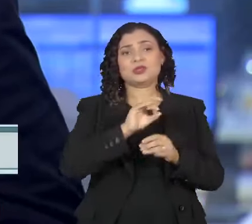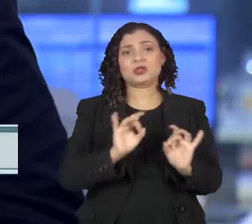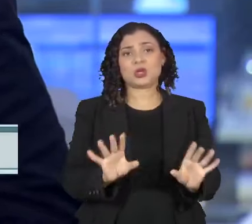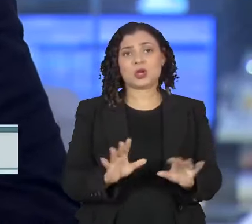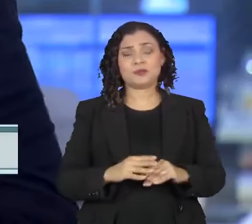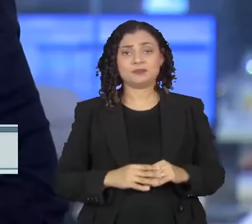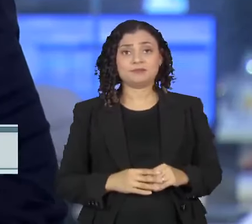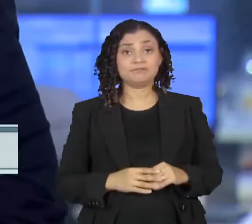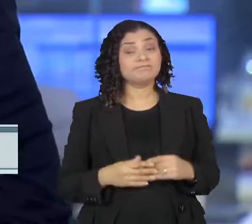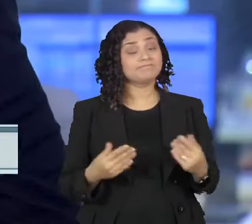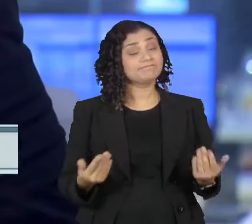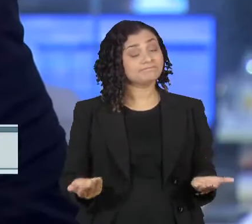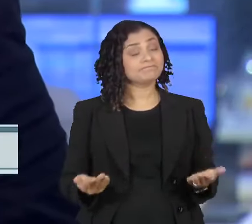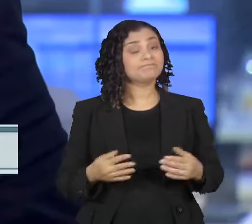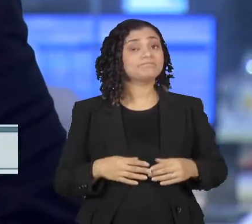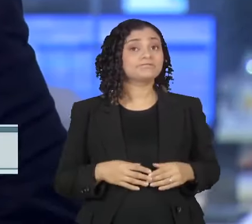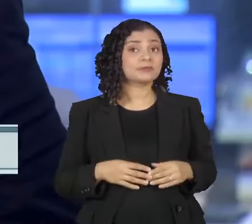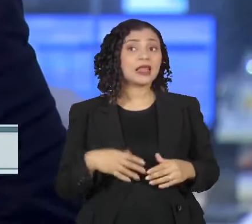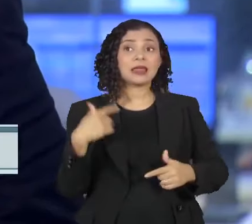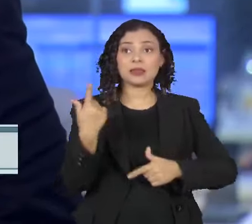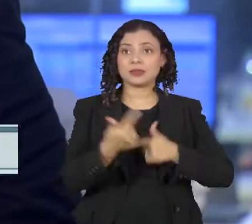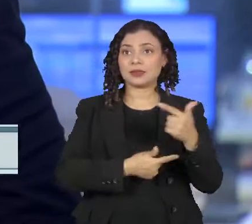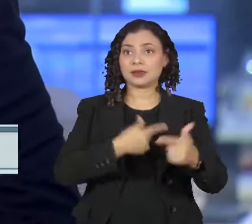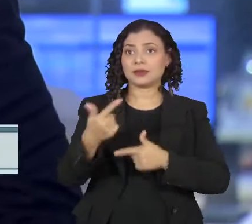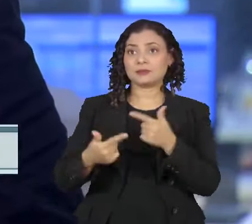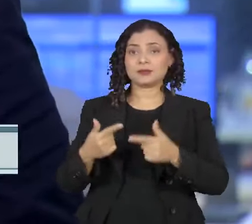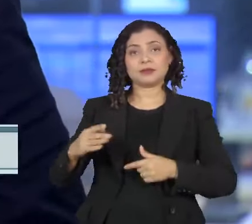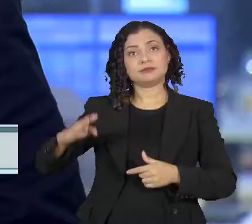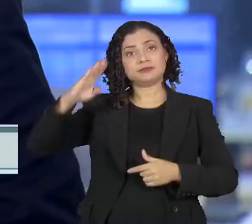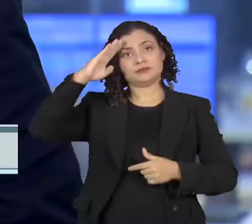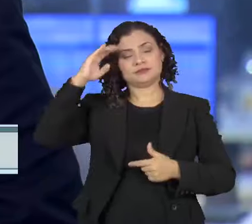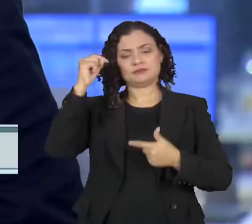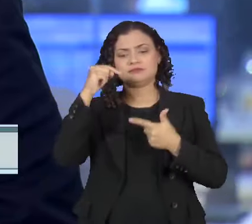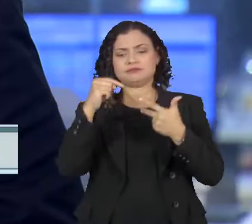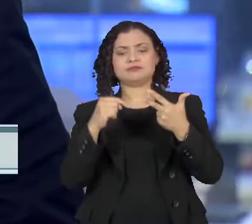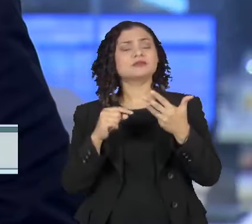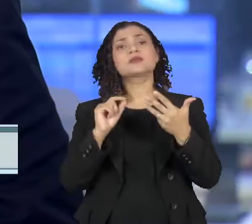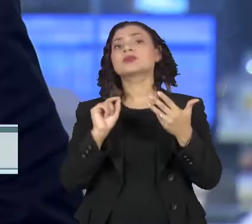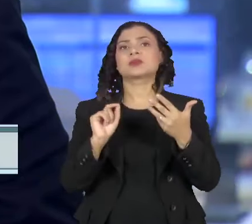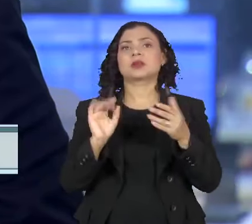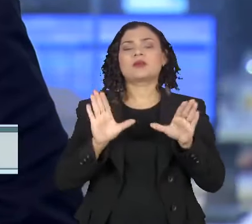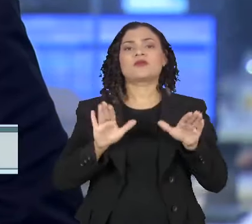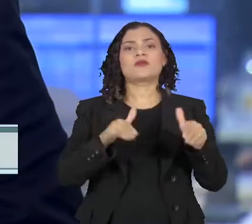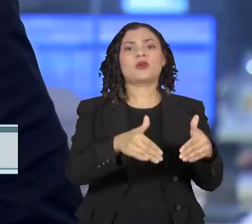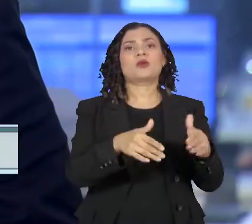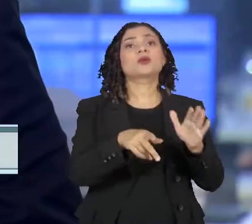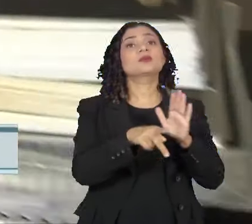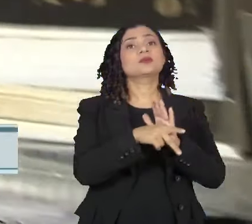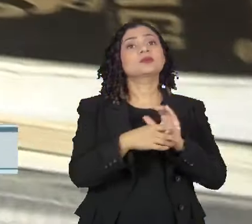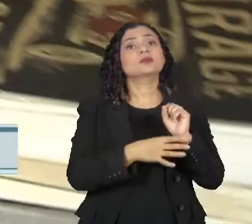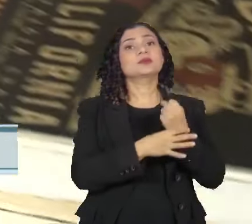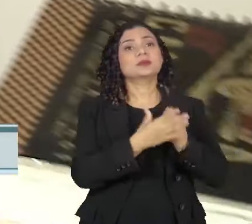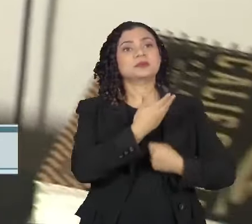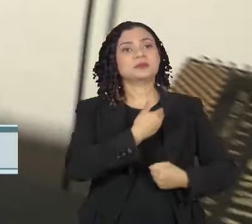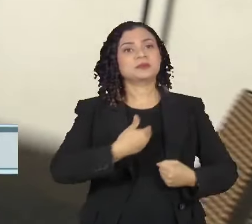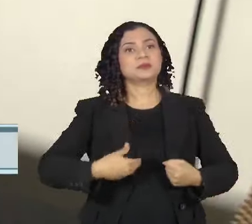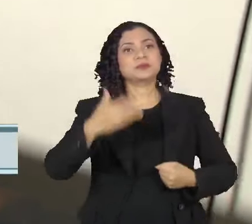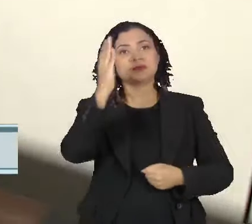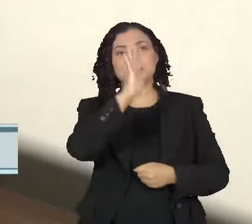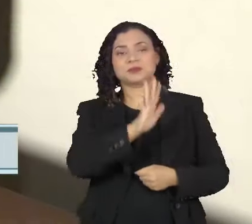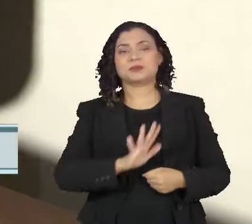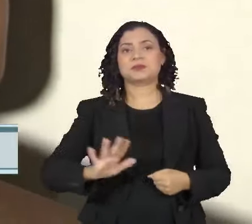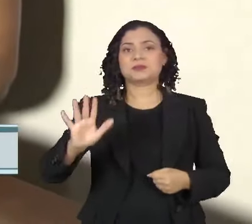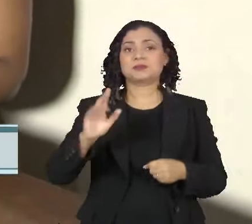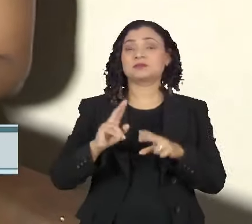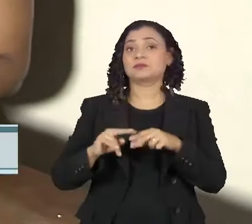tem implicações sobre o trabalho das forças. O levantamento é do Fórum Brasileiro de Segurança Pública. Enquanto